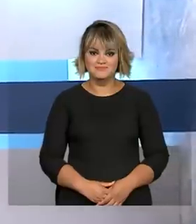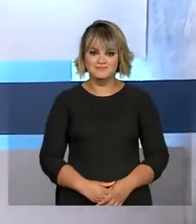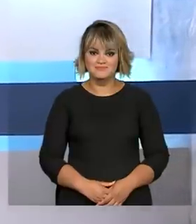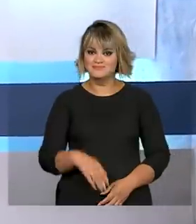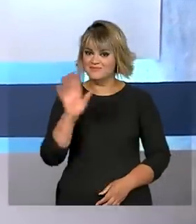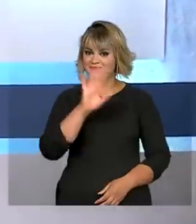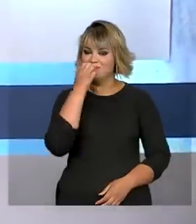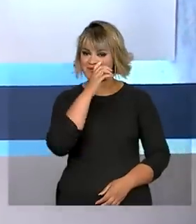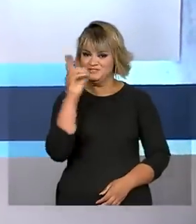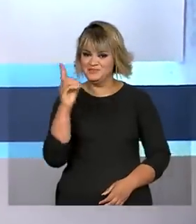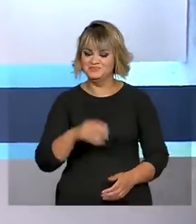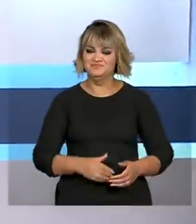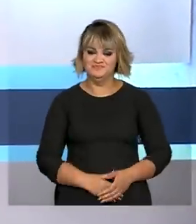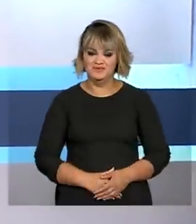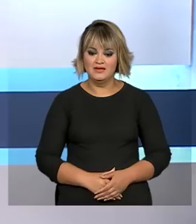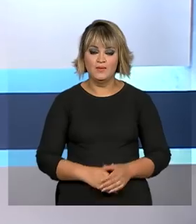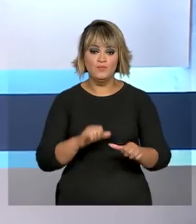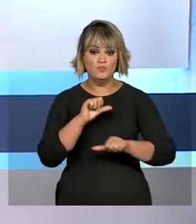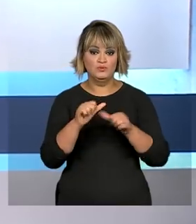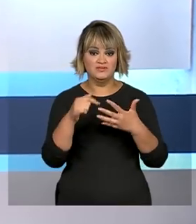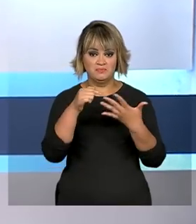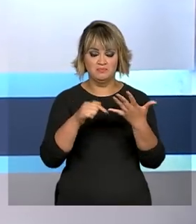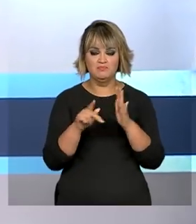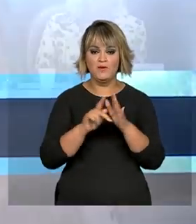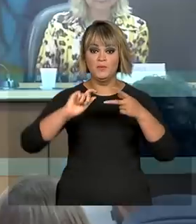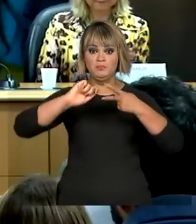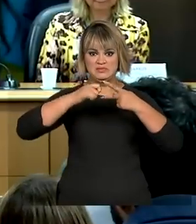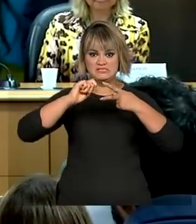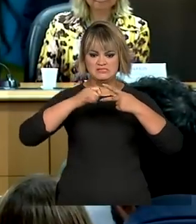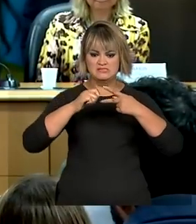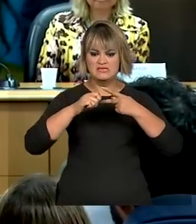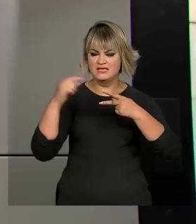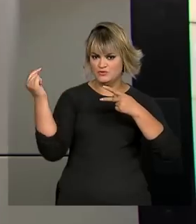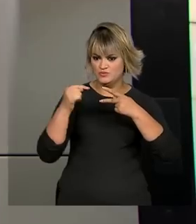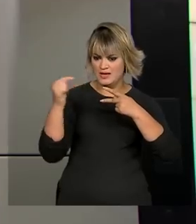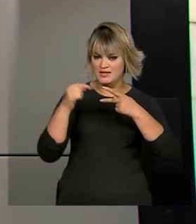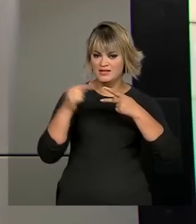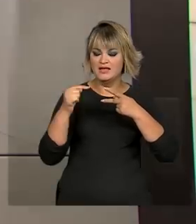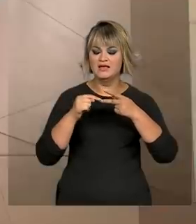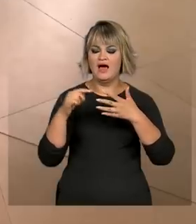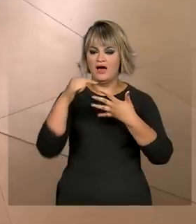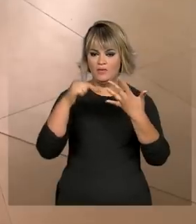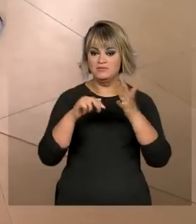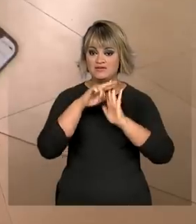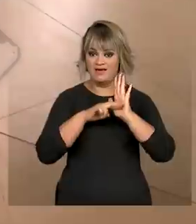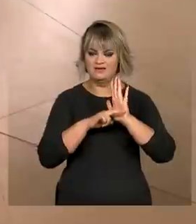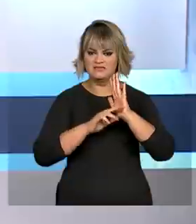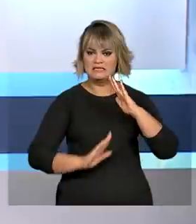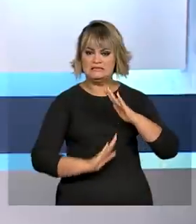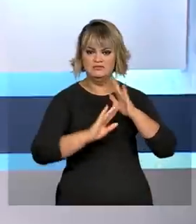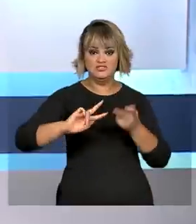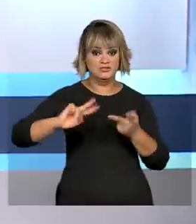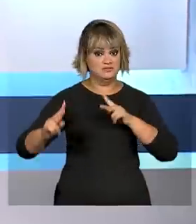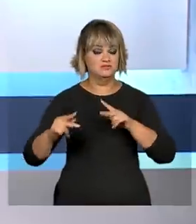Olá, bom dia. Mudanças no PIX. Sistema de pagamento instantâneo vai deixar de ter limite por